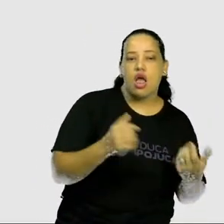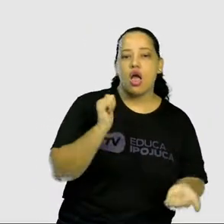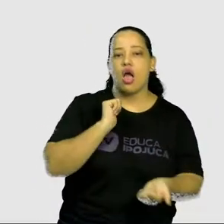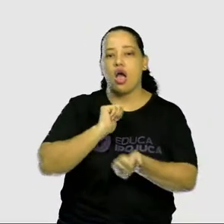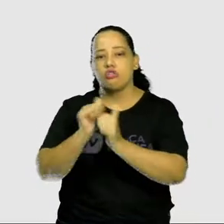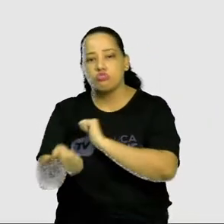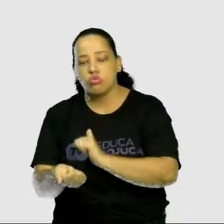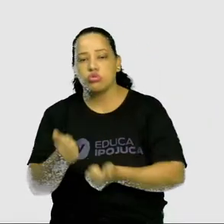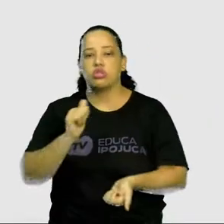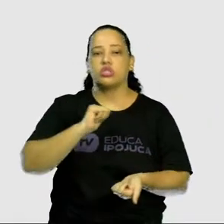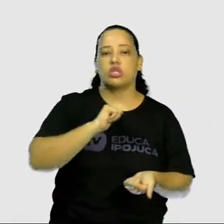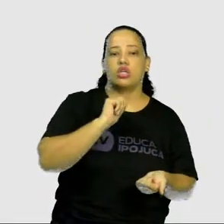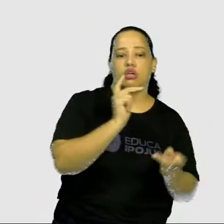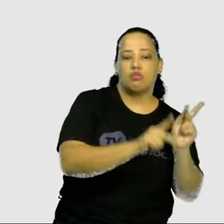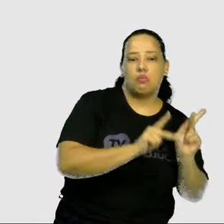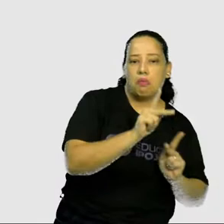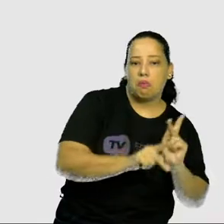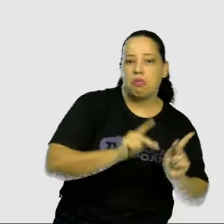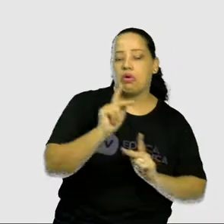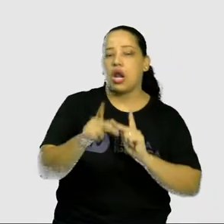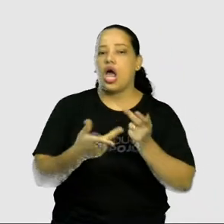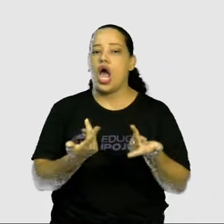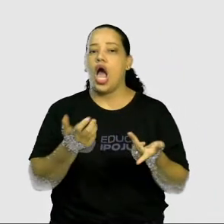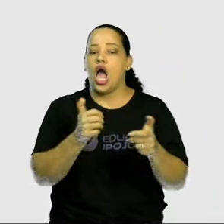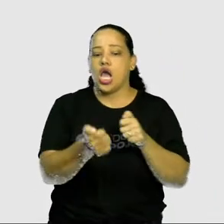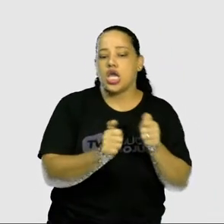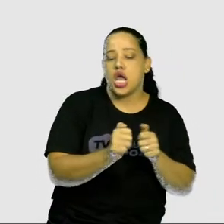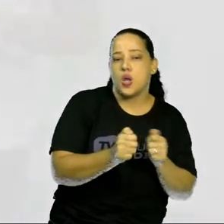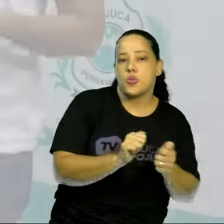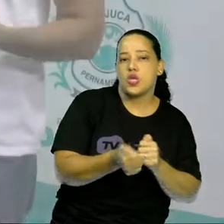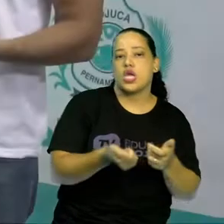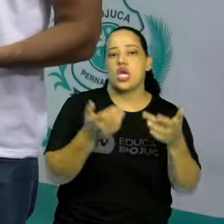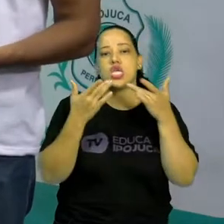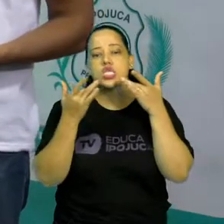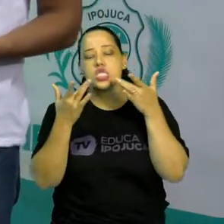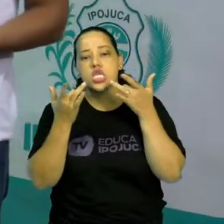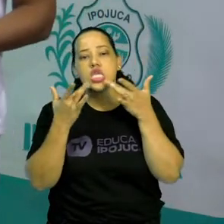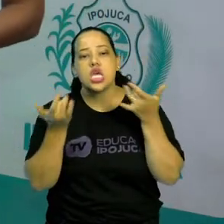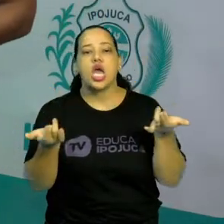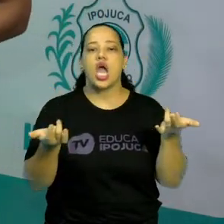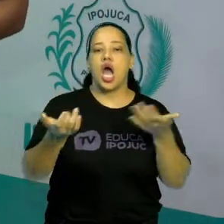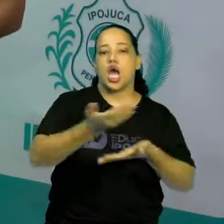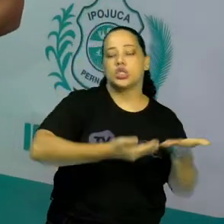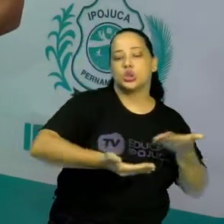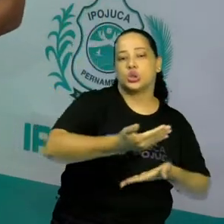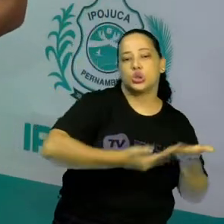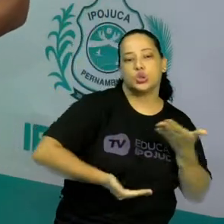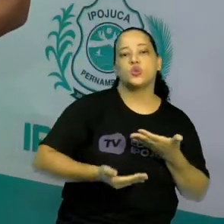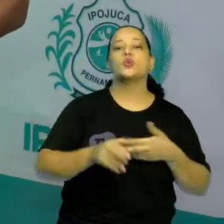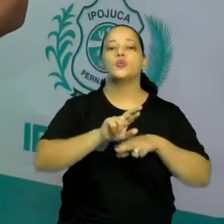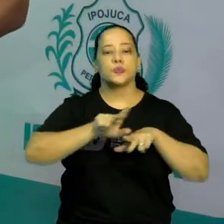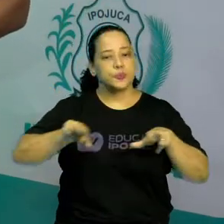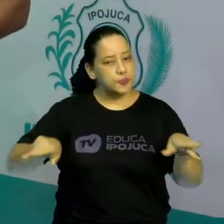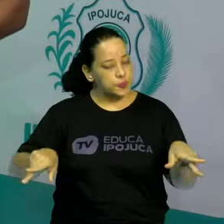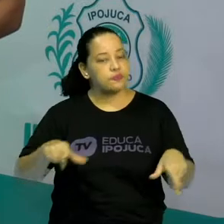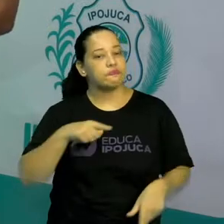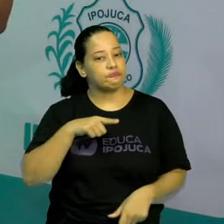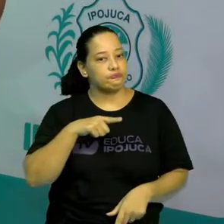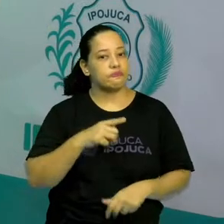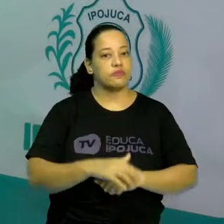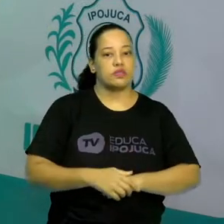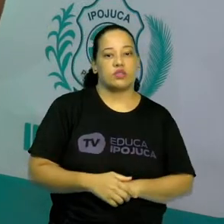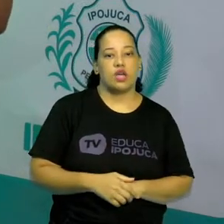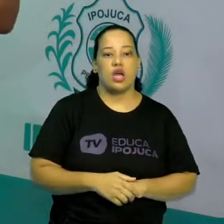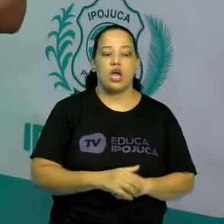populares, jogos eletrônicos, os jogos teatrais e os jogos cooperativos. Então aqui tem